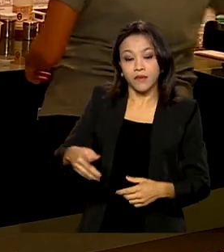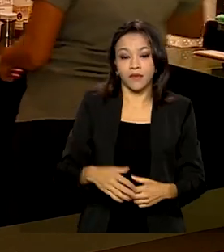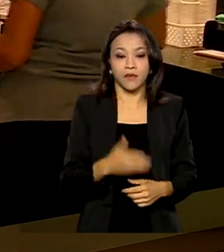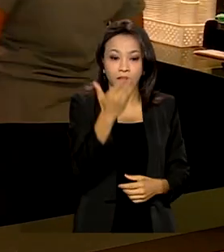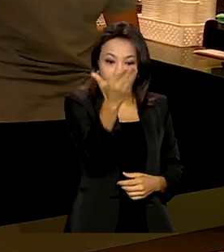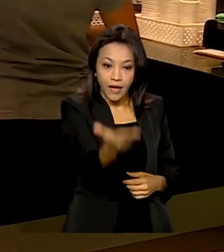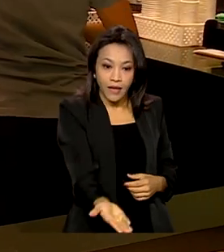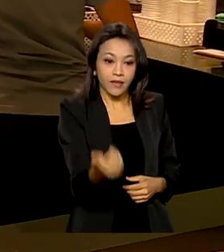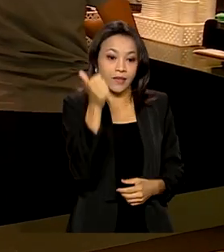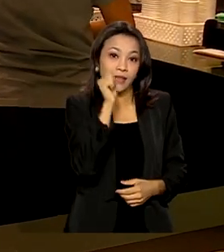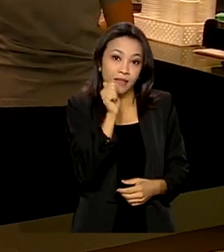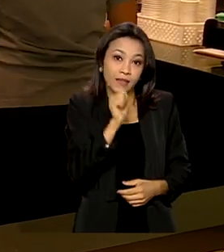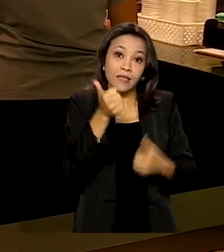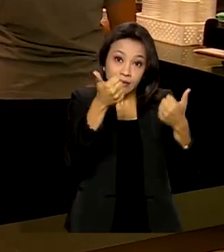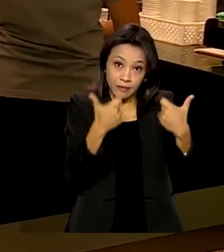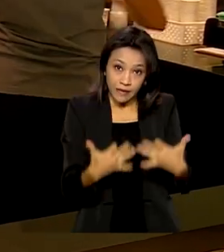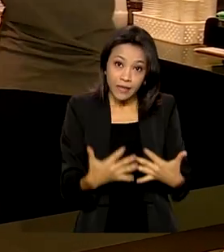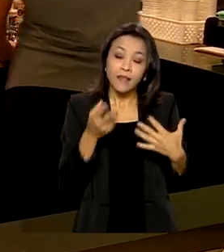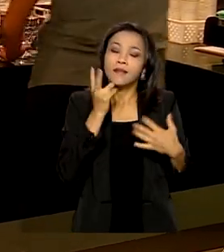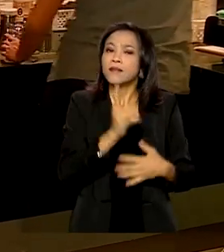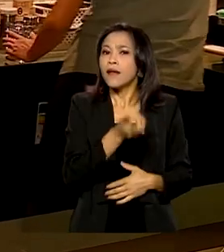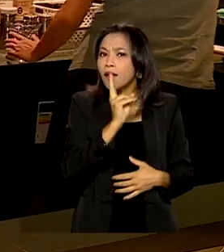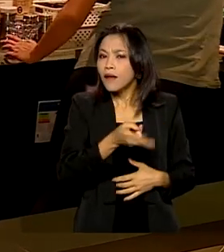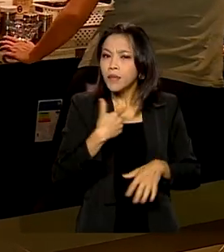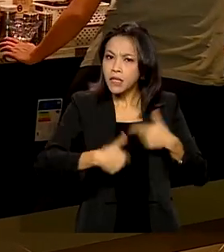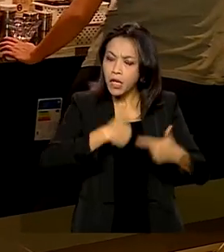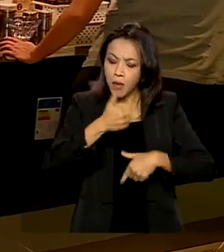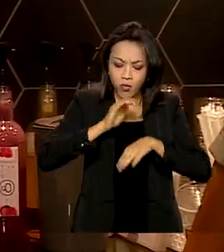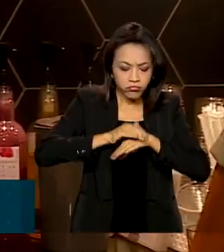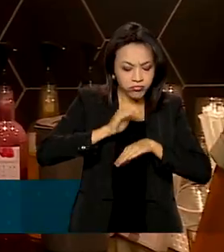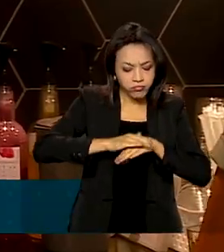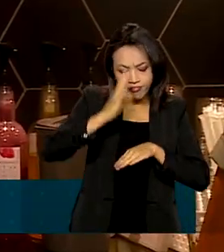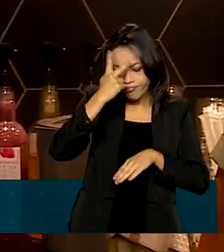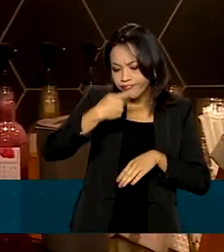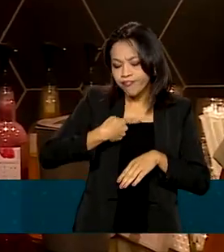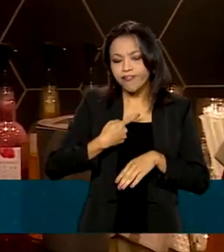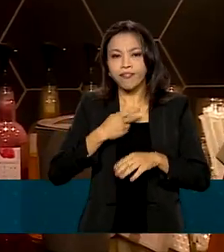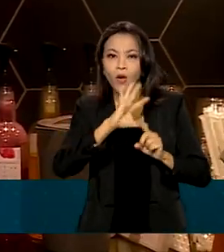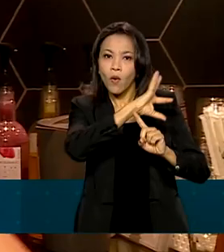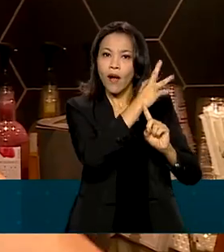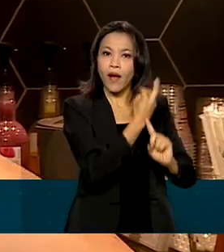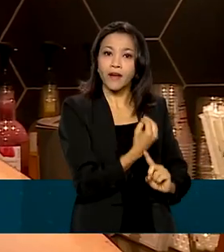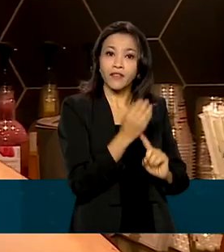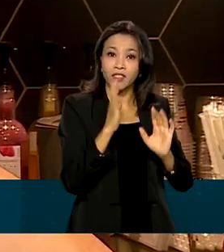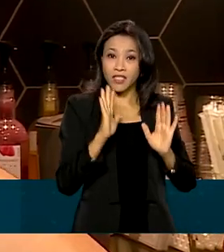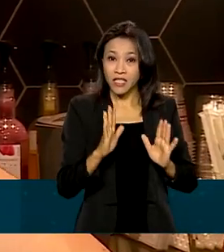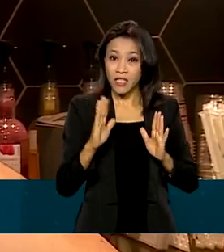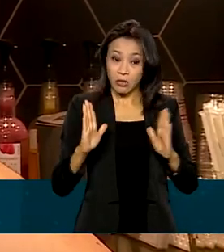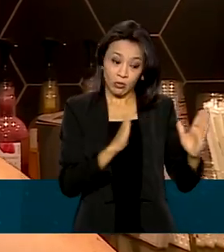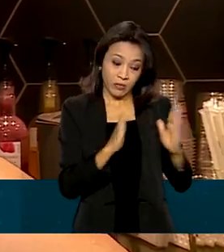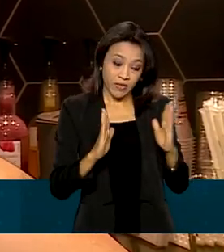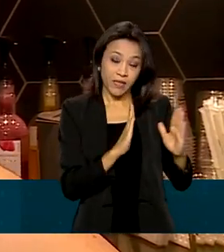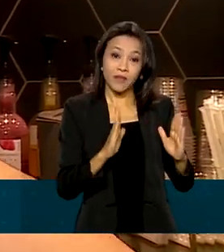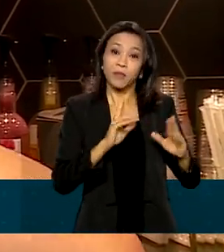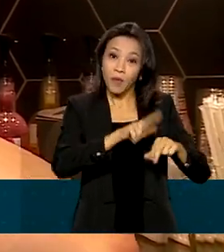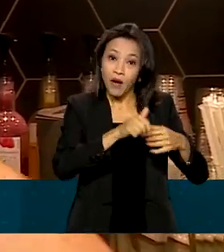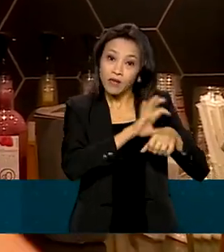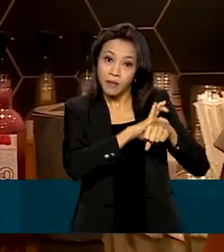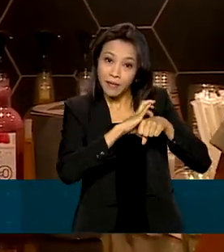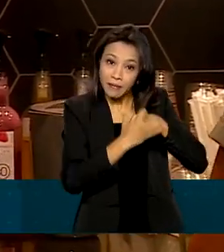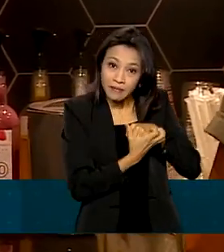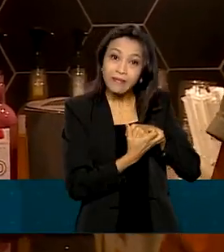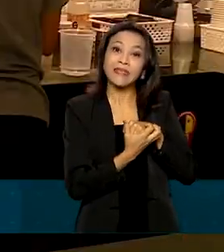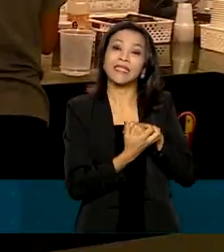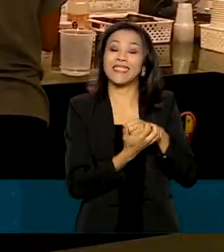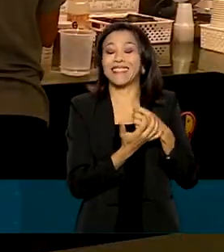EDA conta que sempre trabalhou de forma autônoma com arte, até que durante a crise causada pela pandemia de Covid